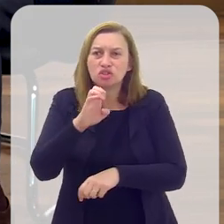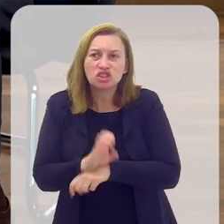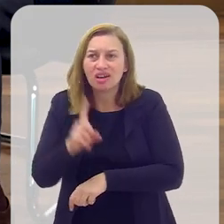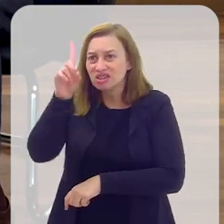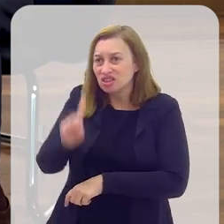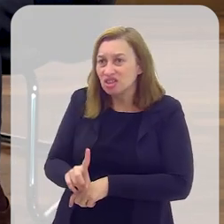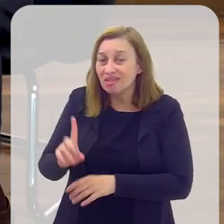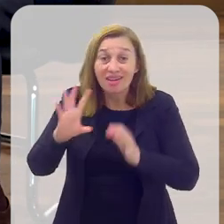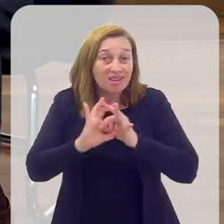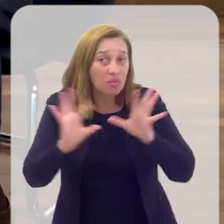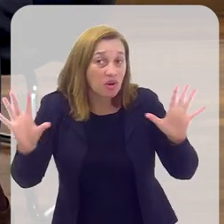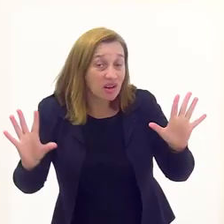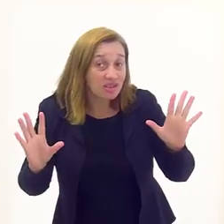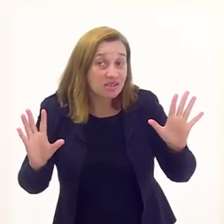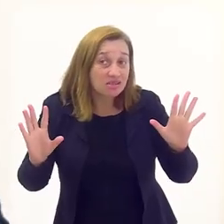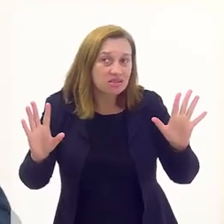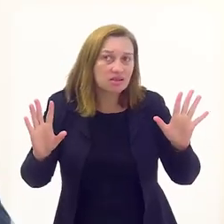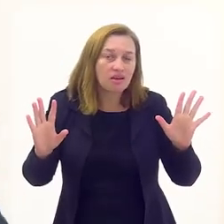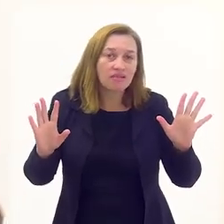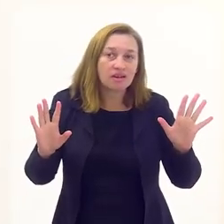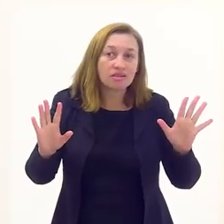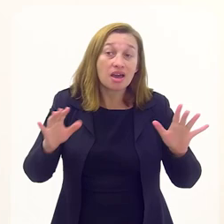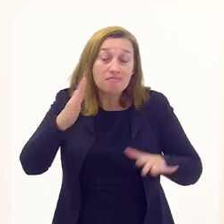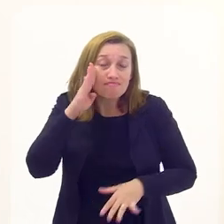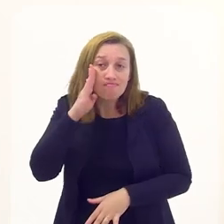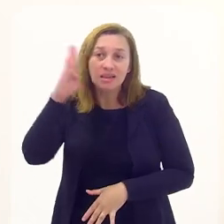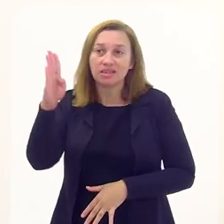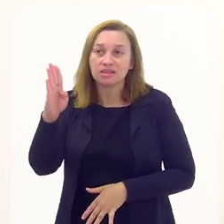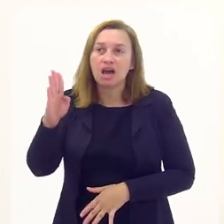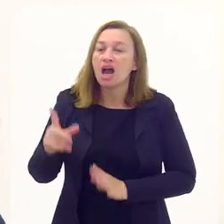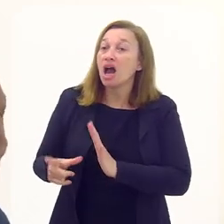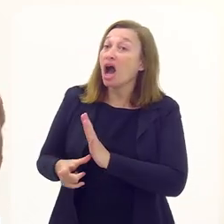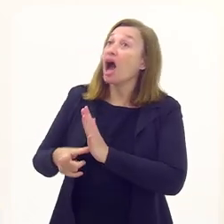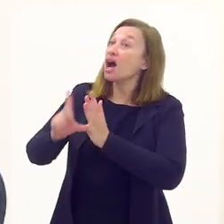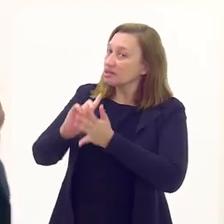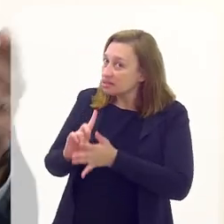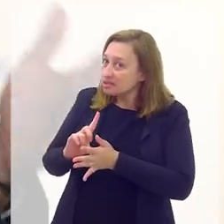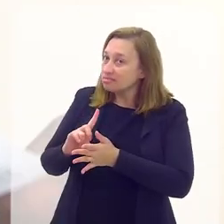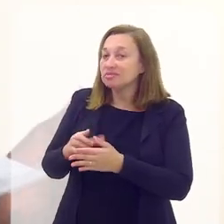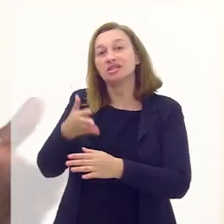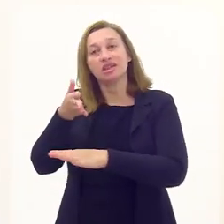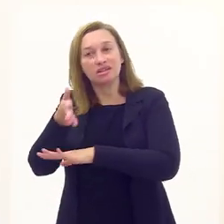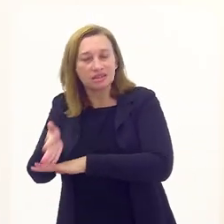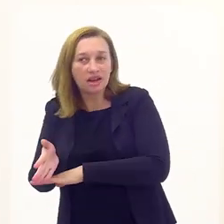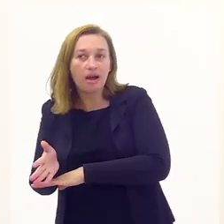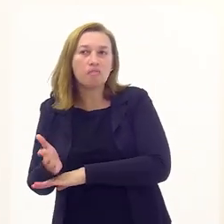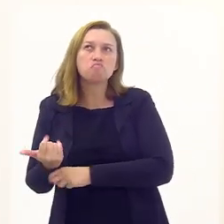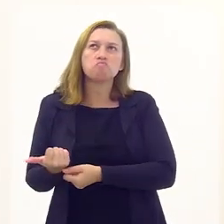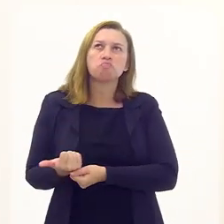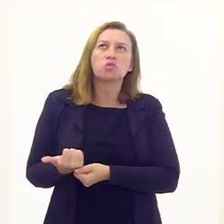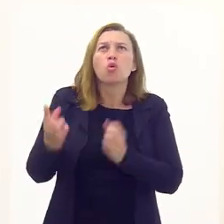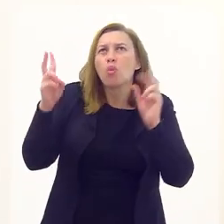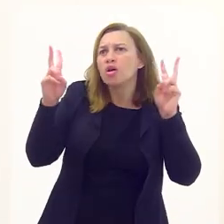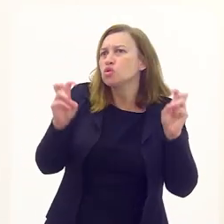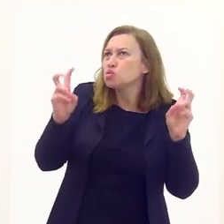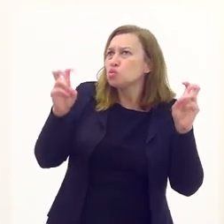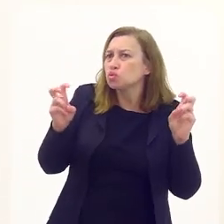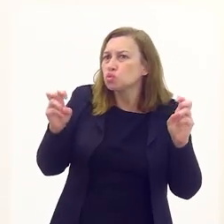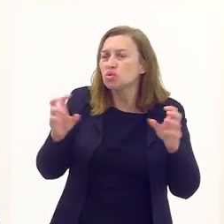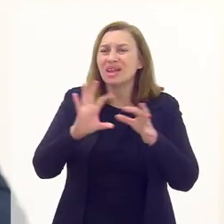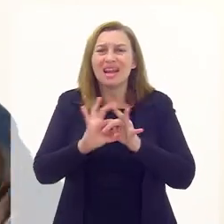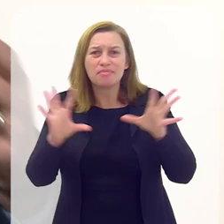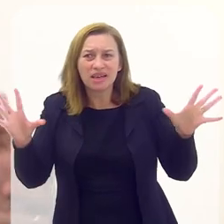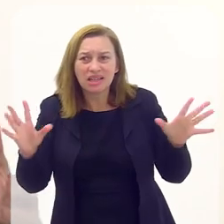Estado de Direito, a democracia é indispensável. Antes de entrar, propriamente, Otávio, na questão